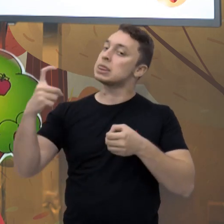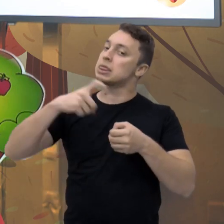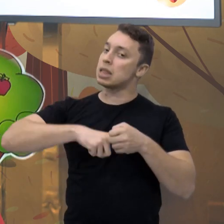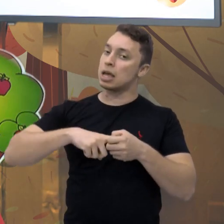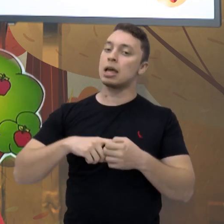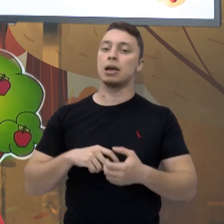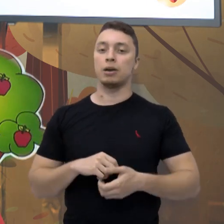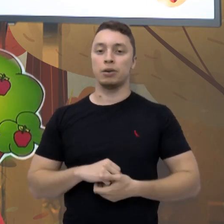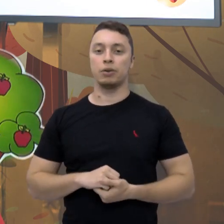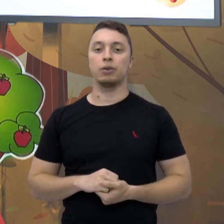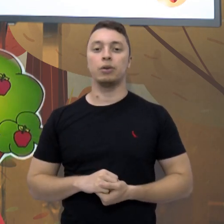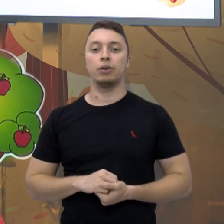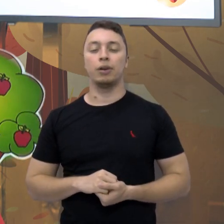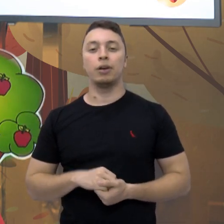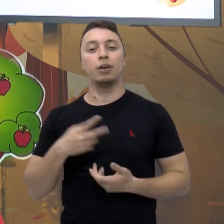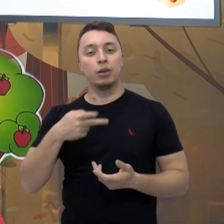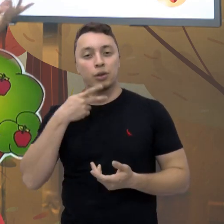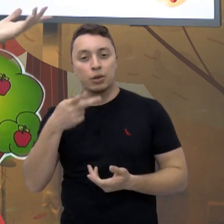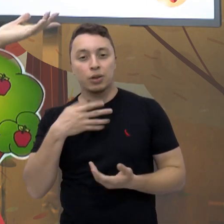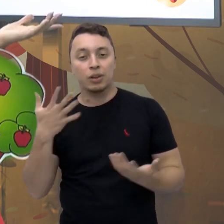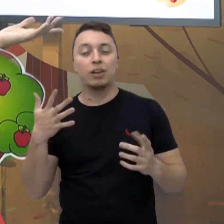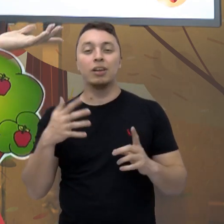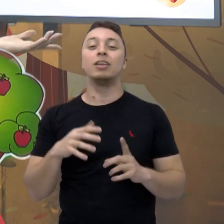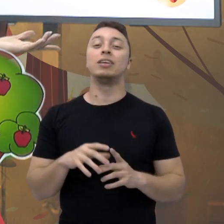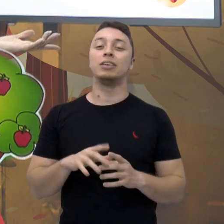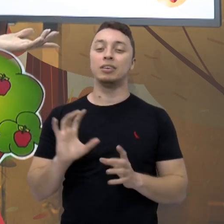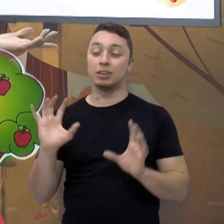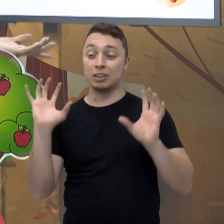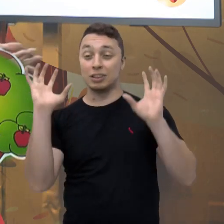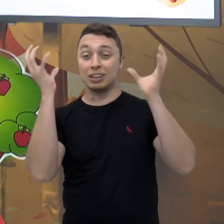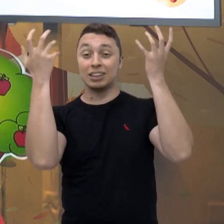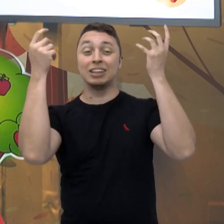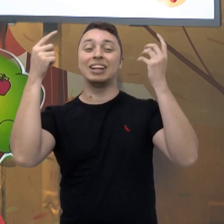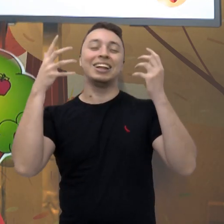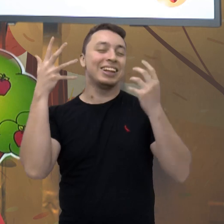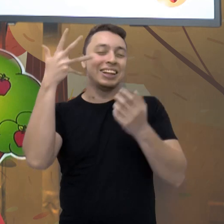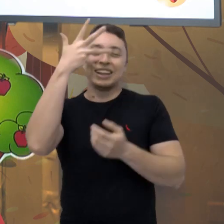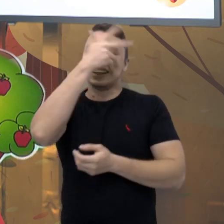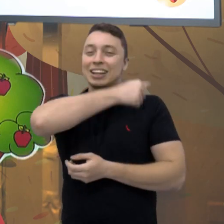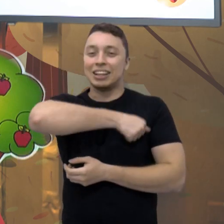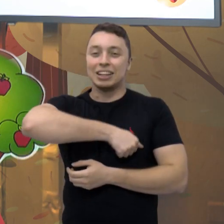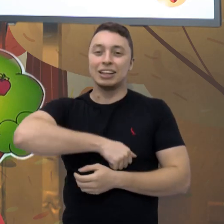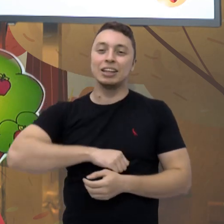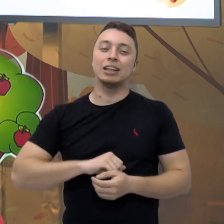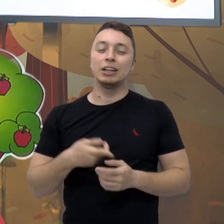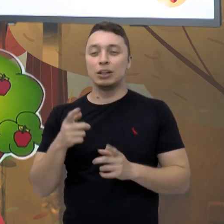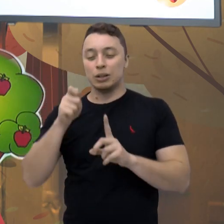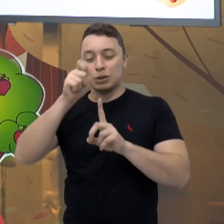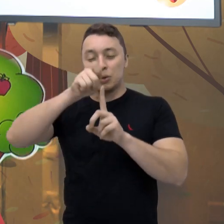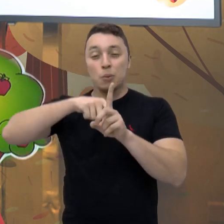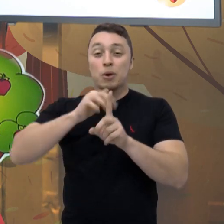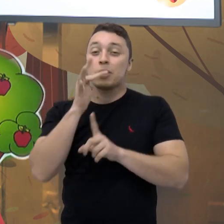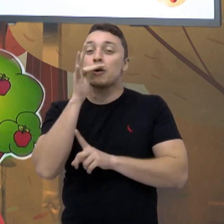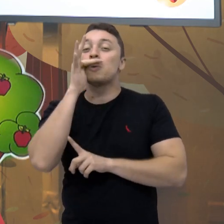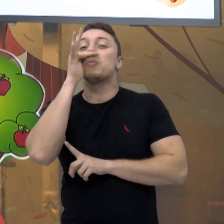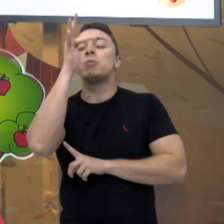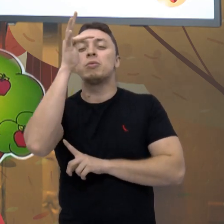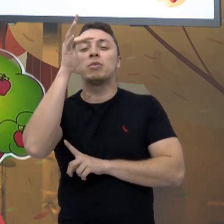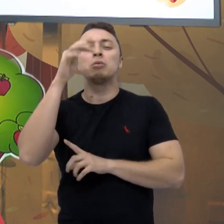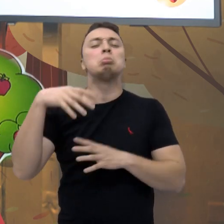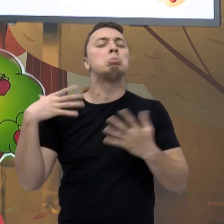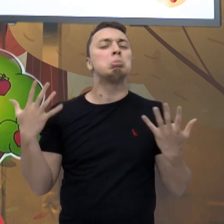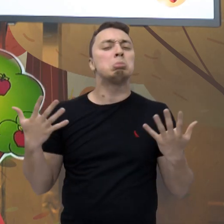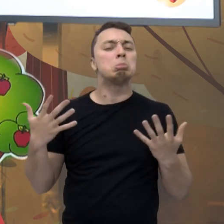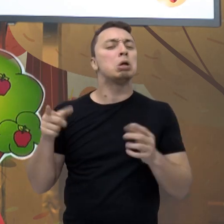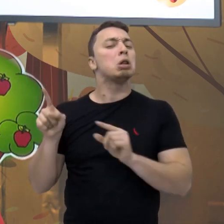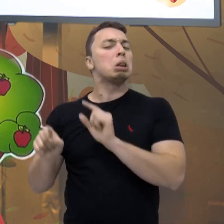aula e falaremos agora sobre uma estação linda. É a estação das flores. Que estação será essa?